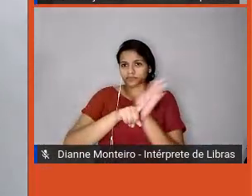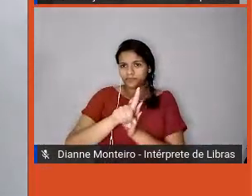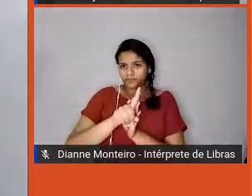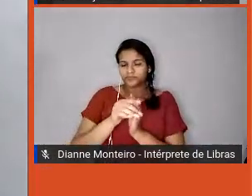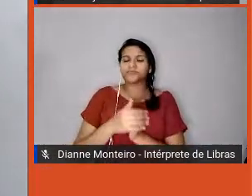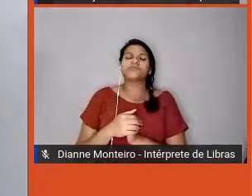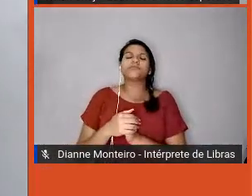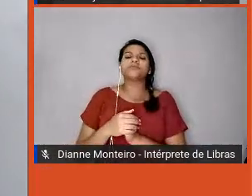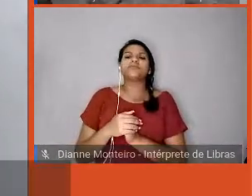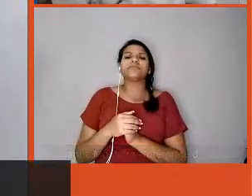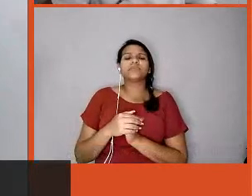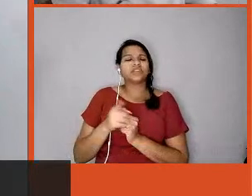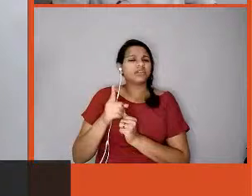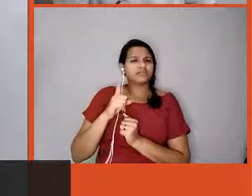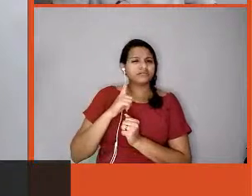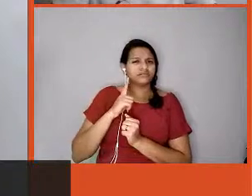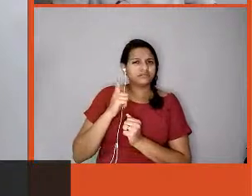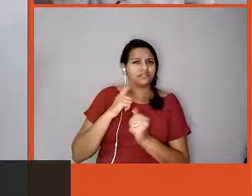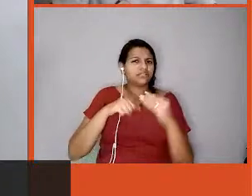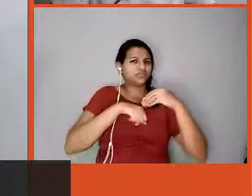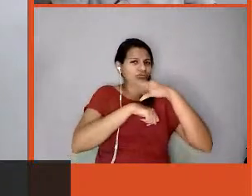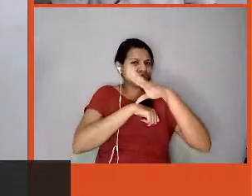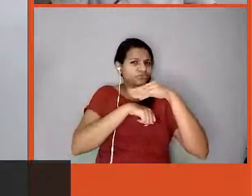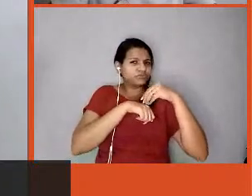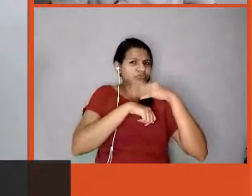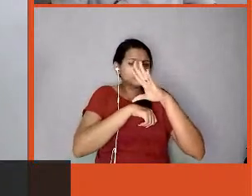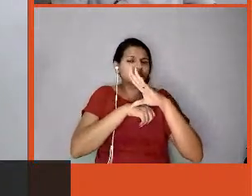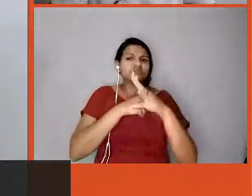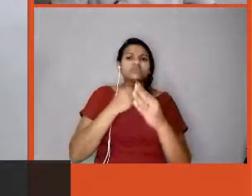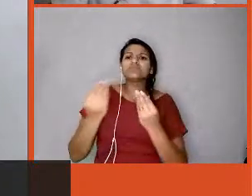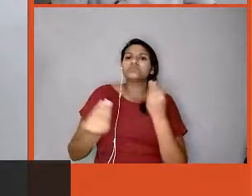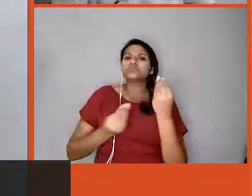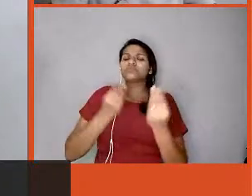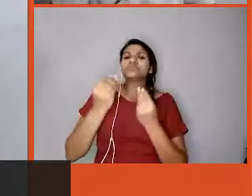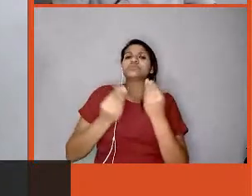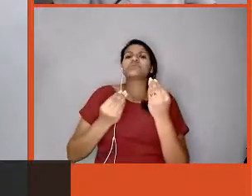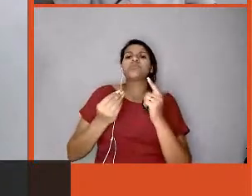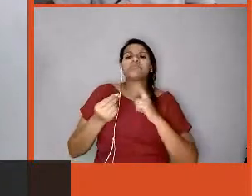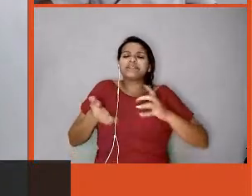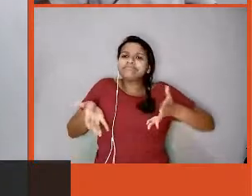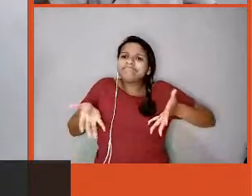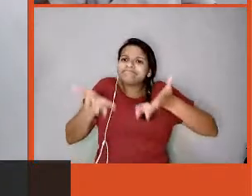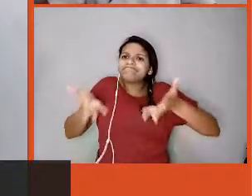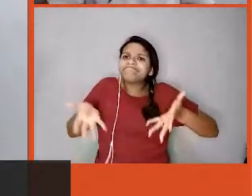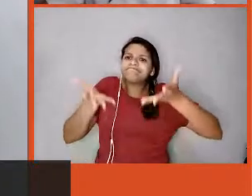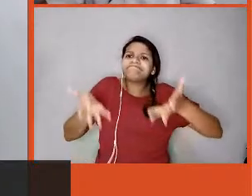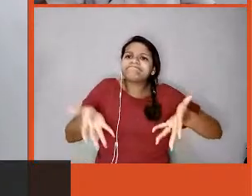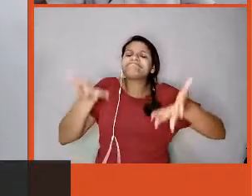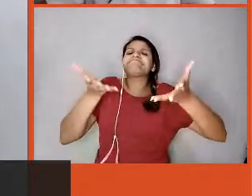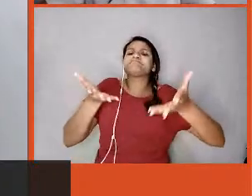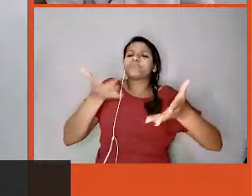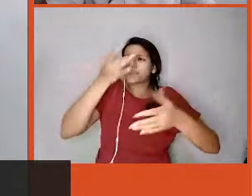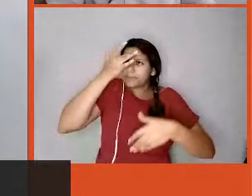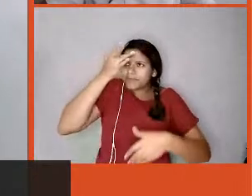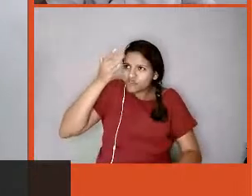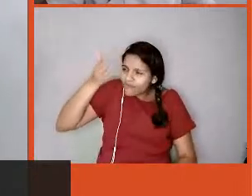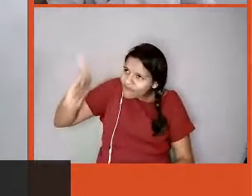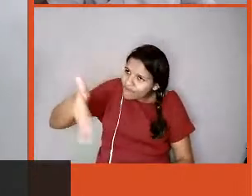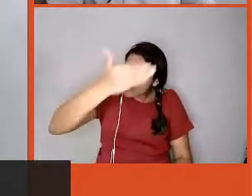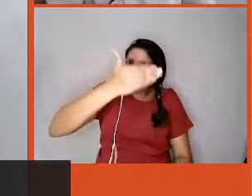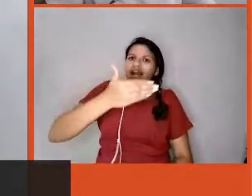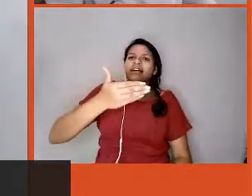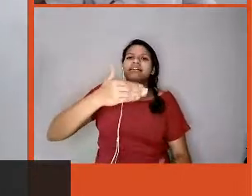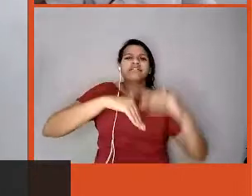sugestões de como engajar e estimular os colaboradores a participar dessas pesquisas, dessas